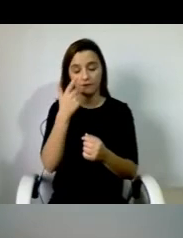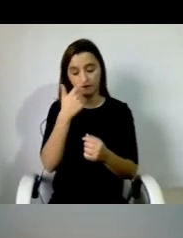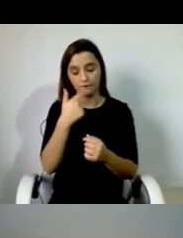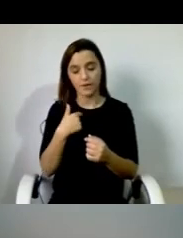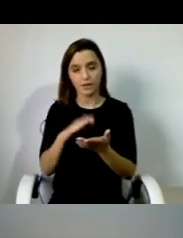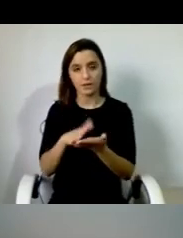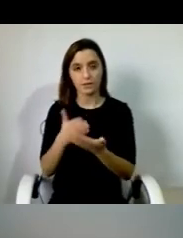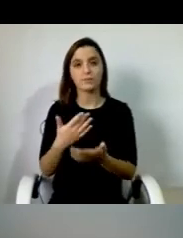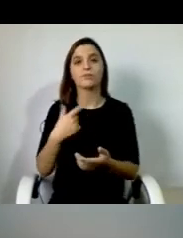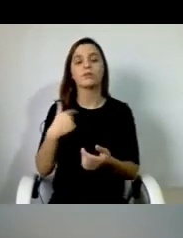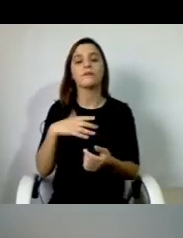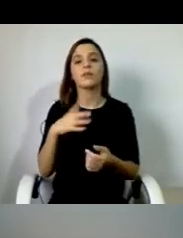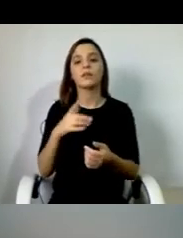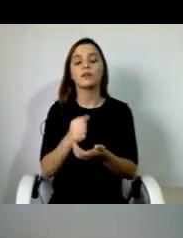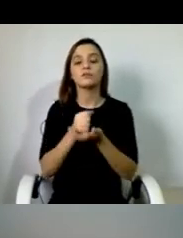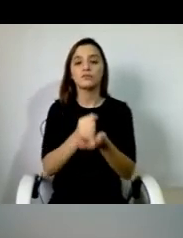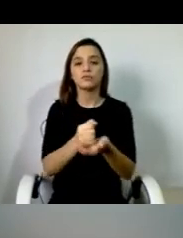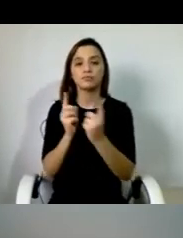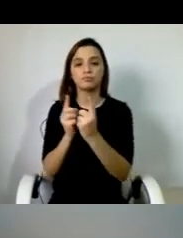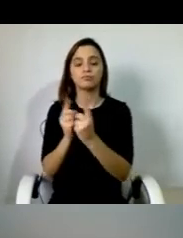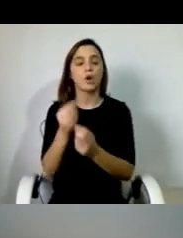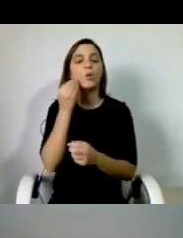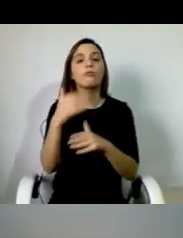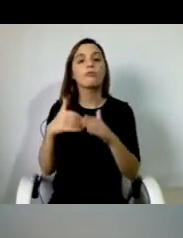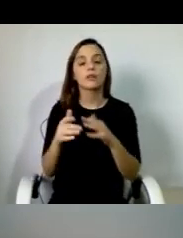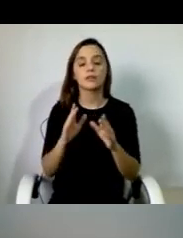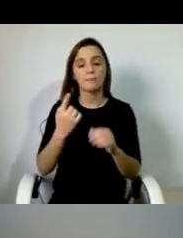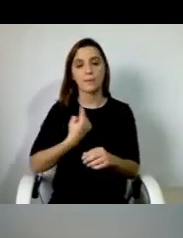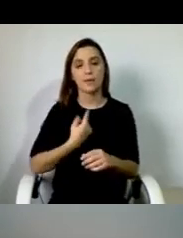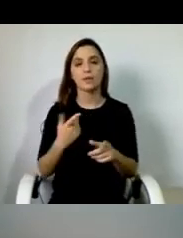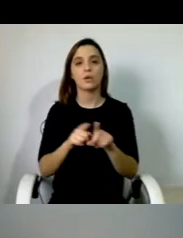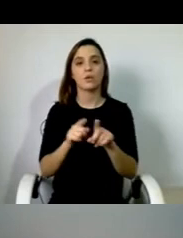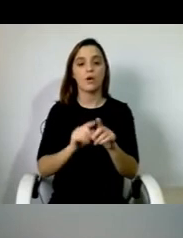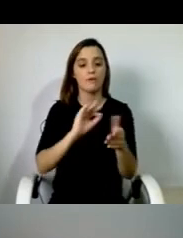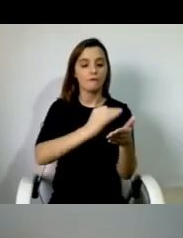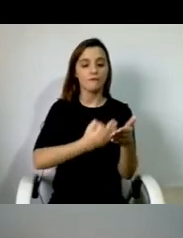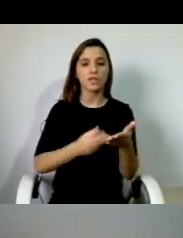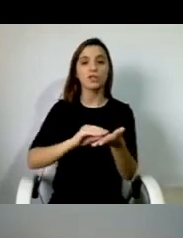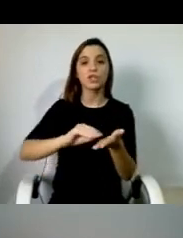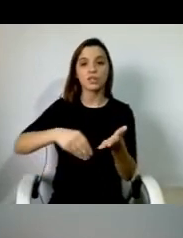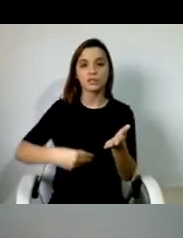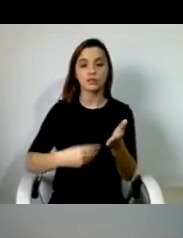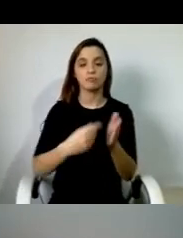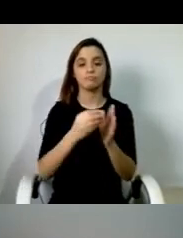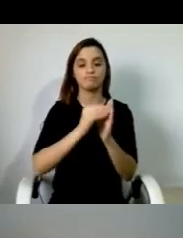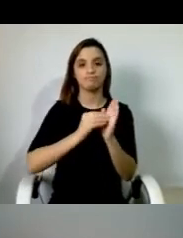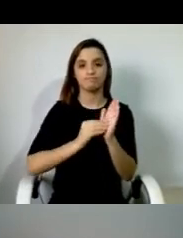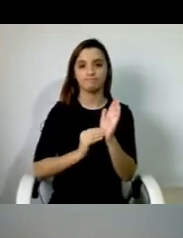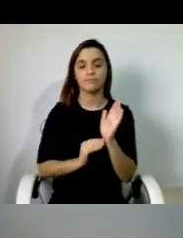preenchimento de uma ficha de inscrição. Depois, nós temos uma lista de interessados que